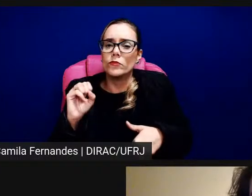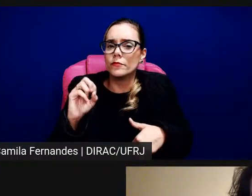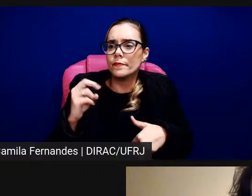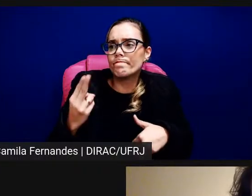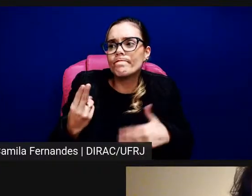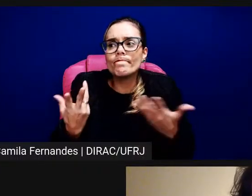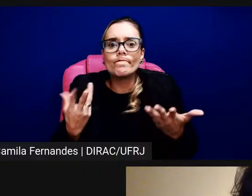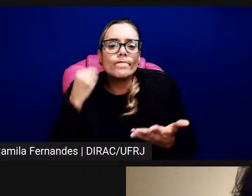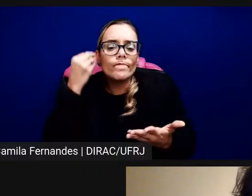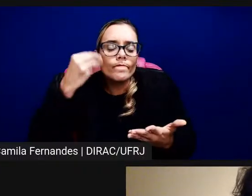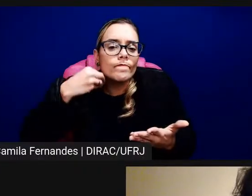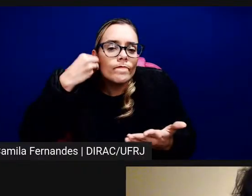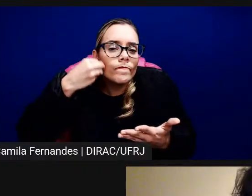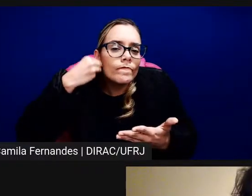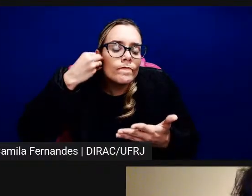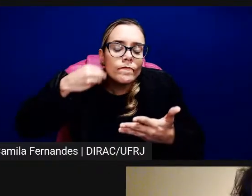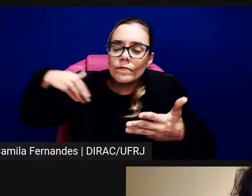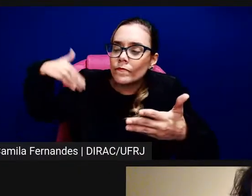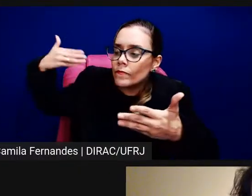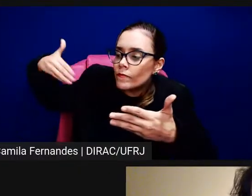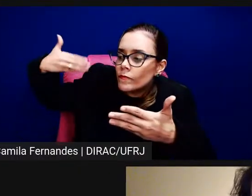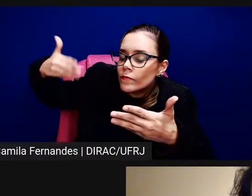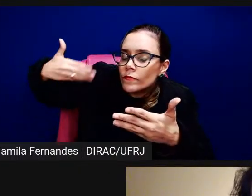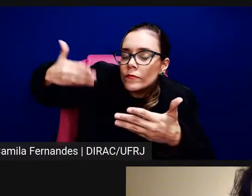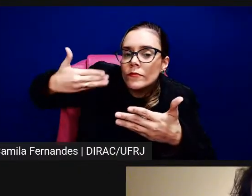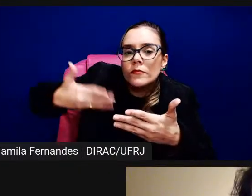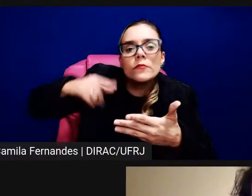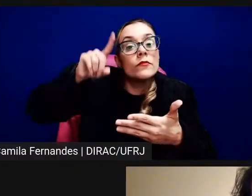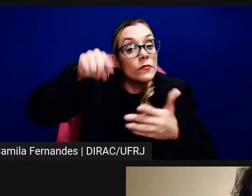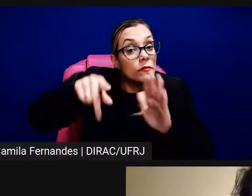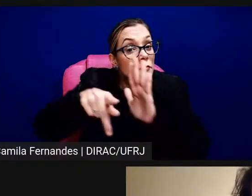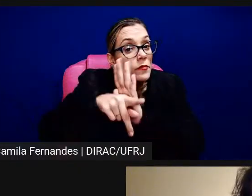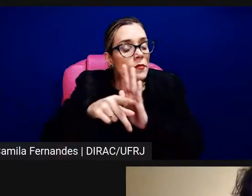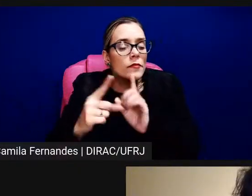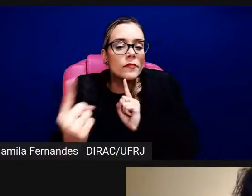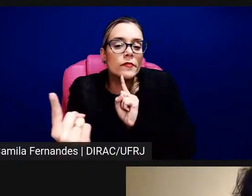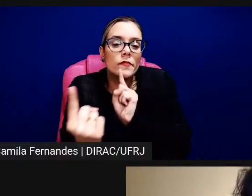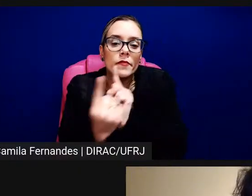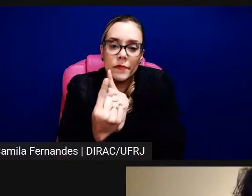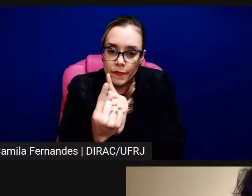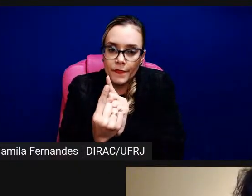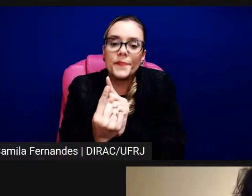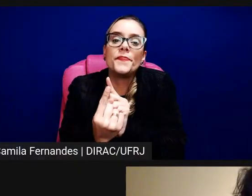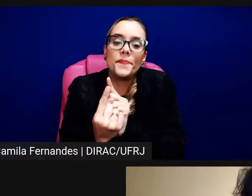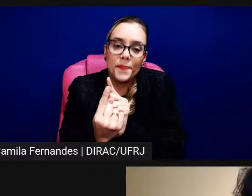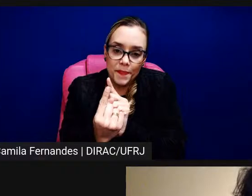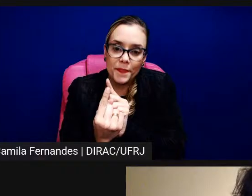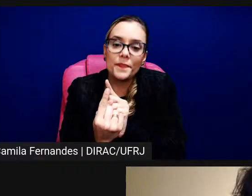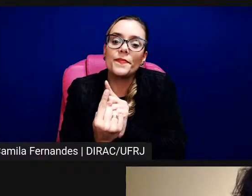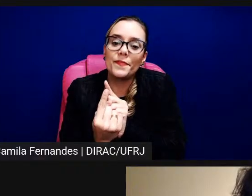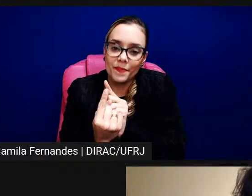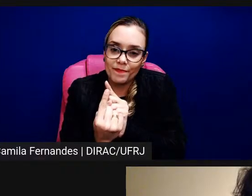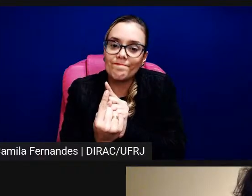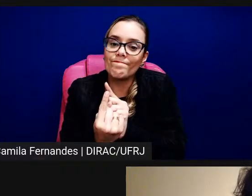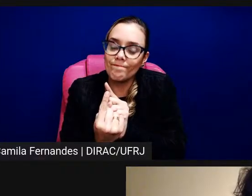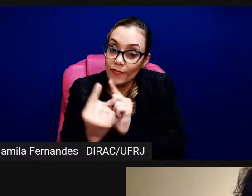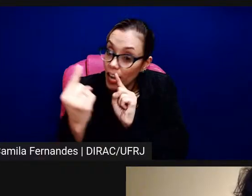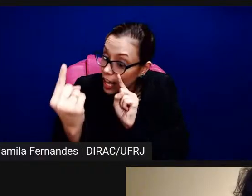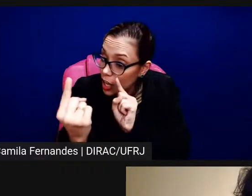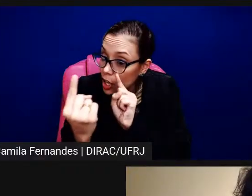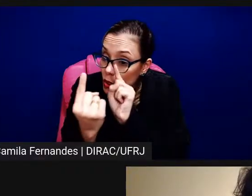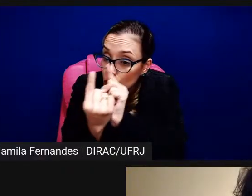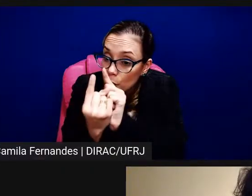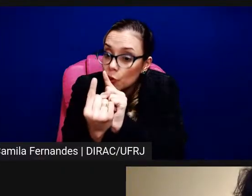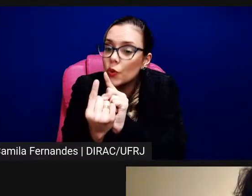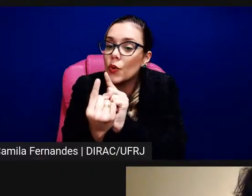falando da experiência do encontro, do encontrar e toda essa magnitude